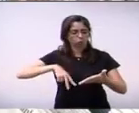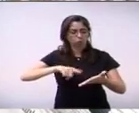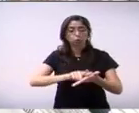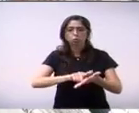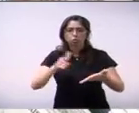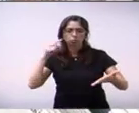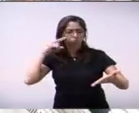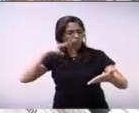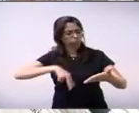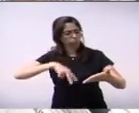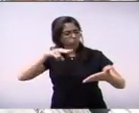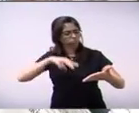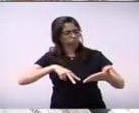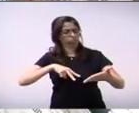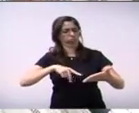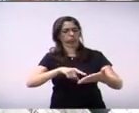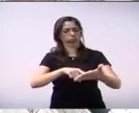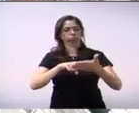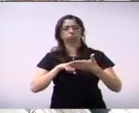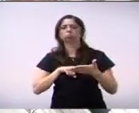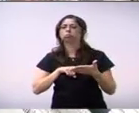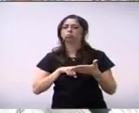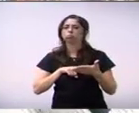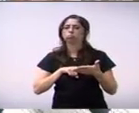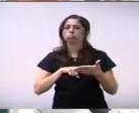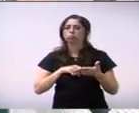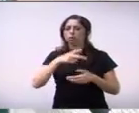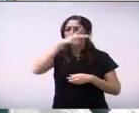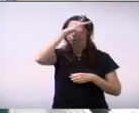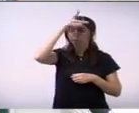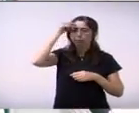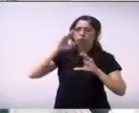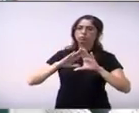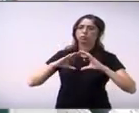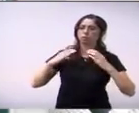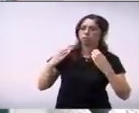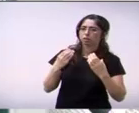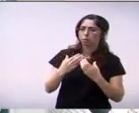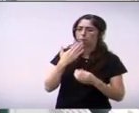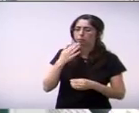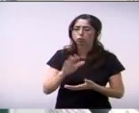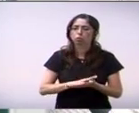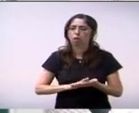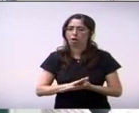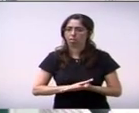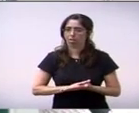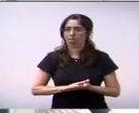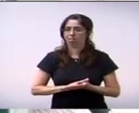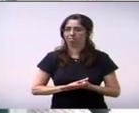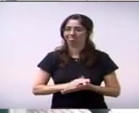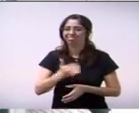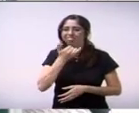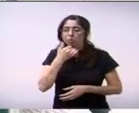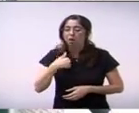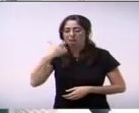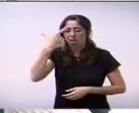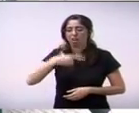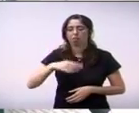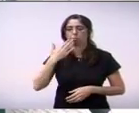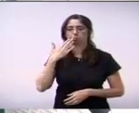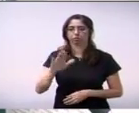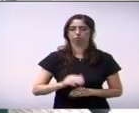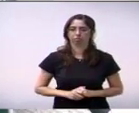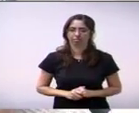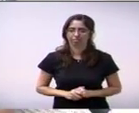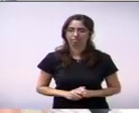prefeitura e a Câmara de Vereadores não pediram apuração eu só quero lembrar que esse vereador já pediu um requerimento e ainda não foi respondido